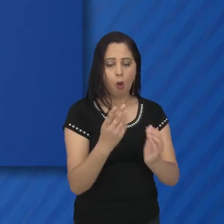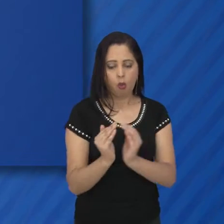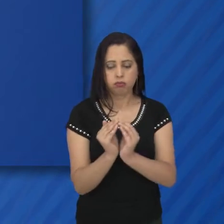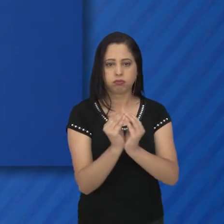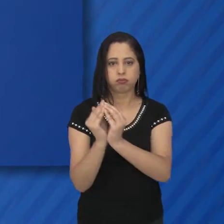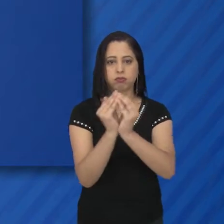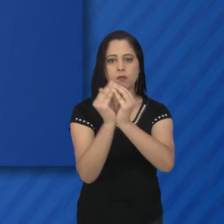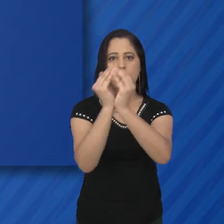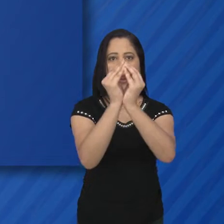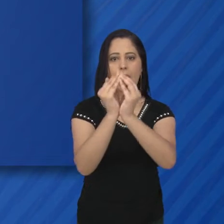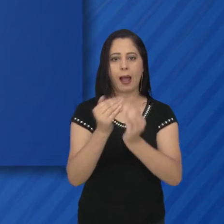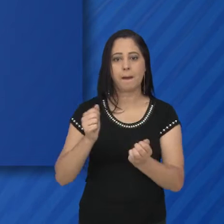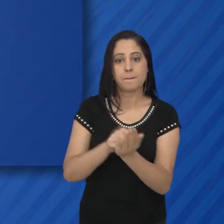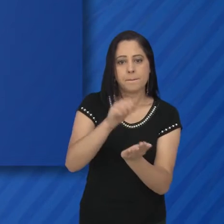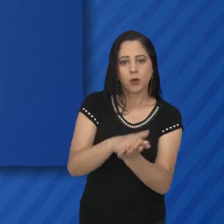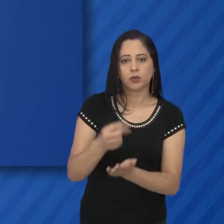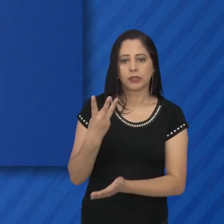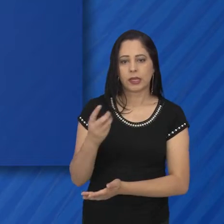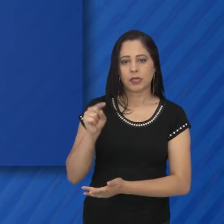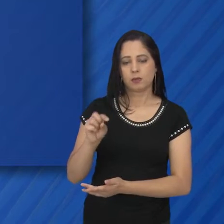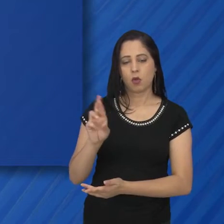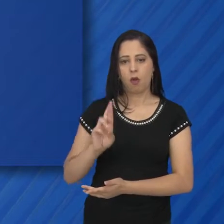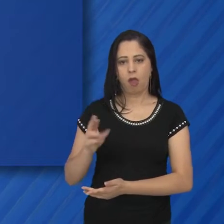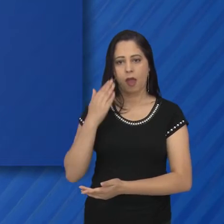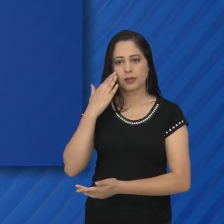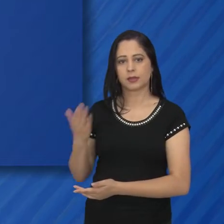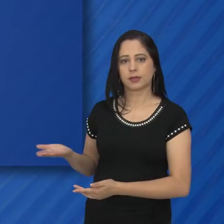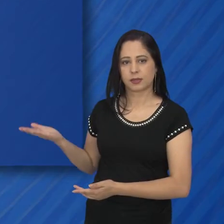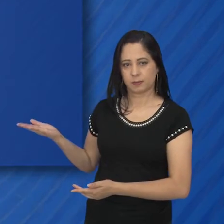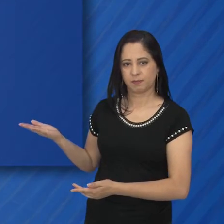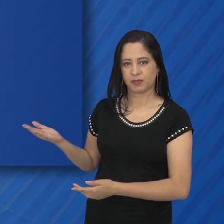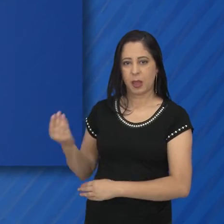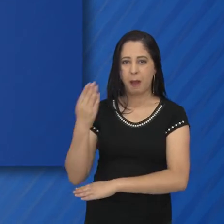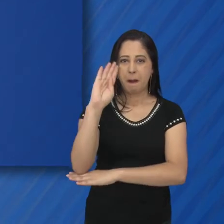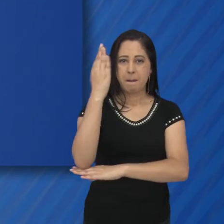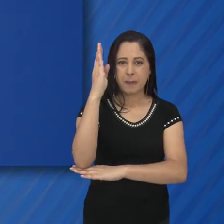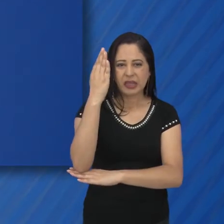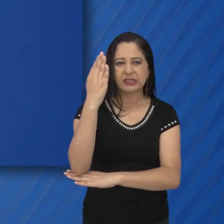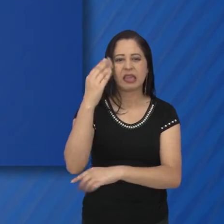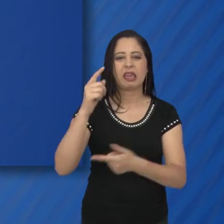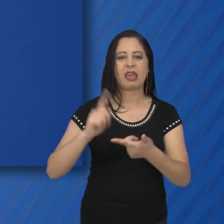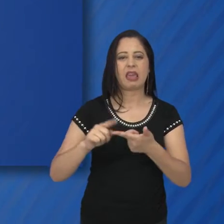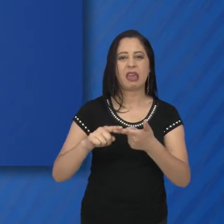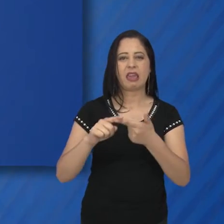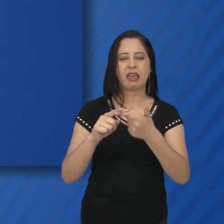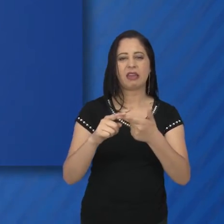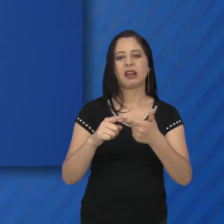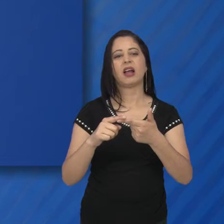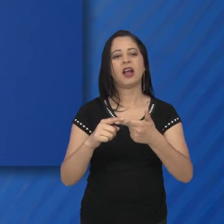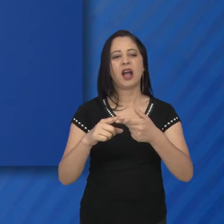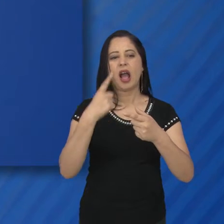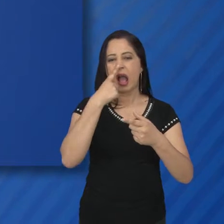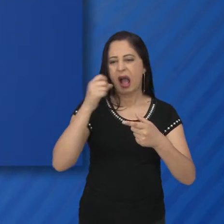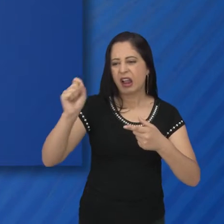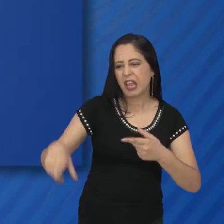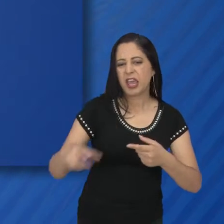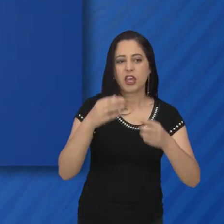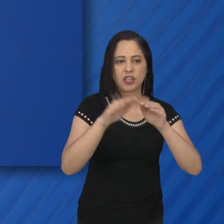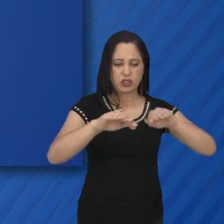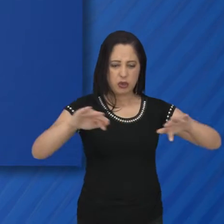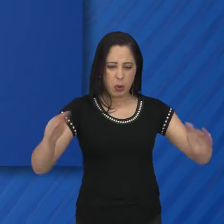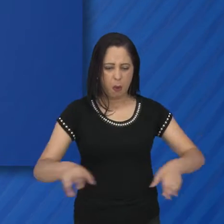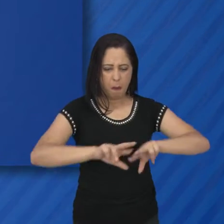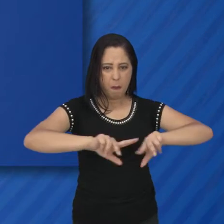e soltar balões pagará uma multa de R$ 3.000,00. A queima de madeiras, mobílias, galhos, folhas e